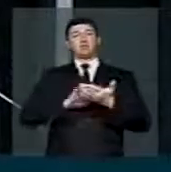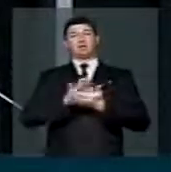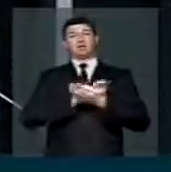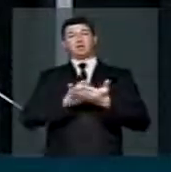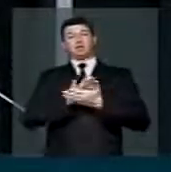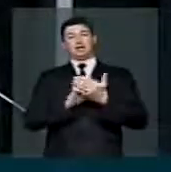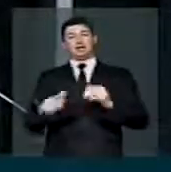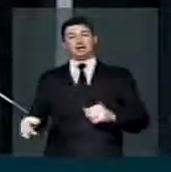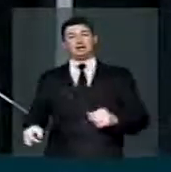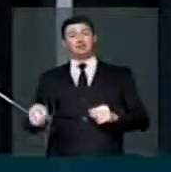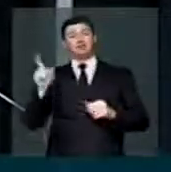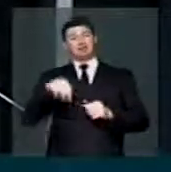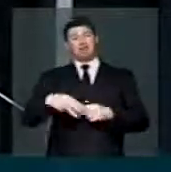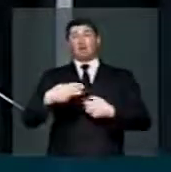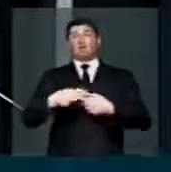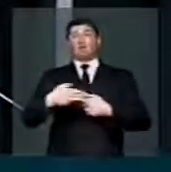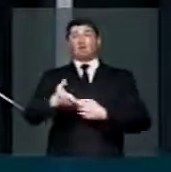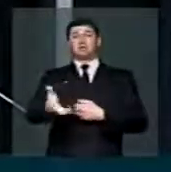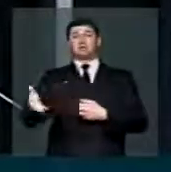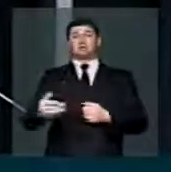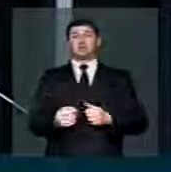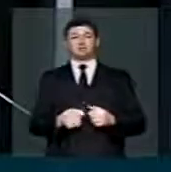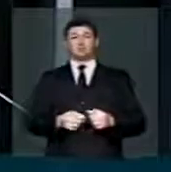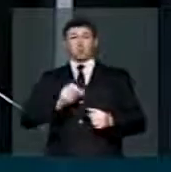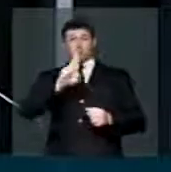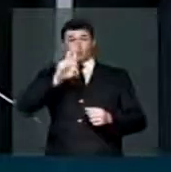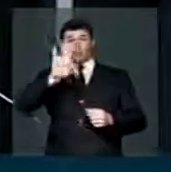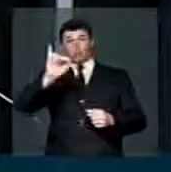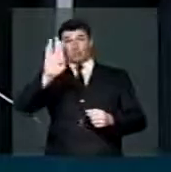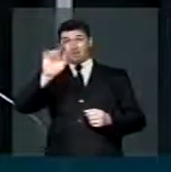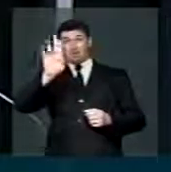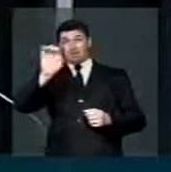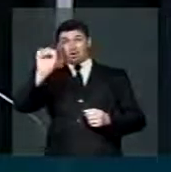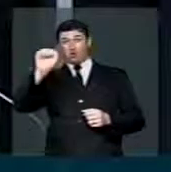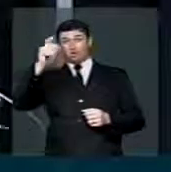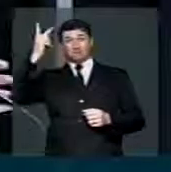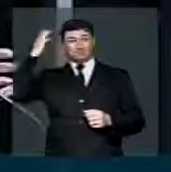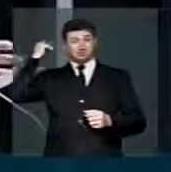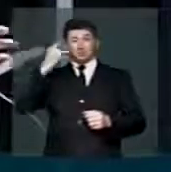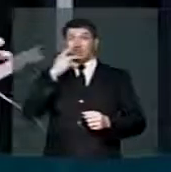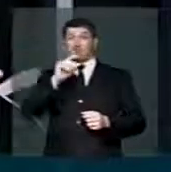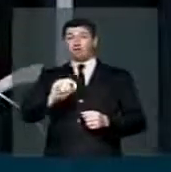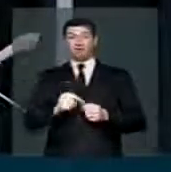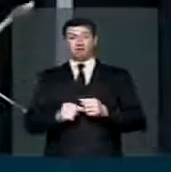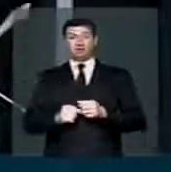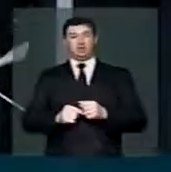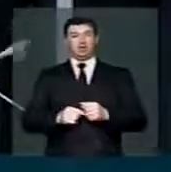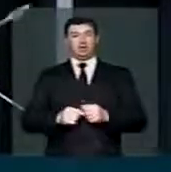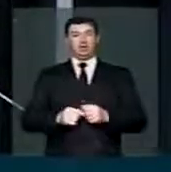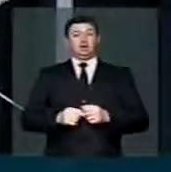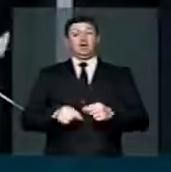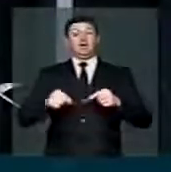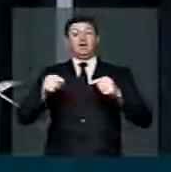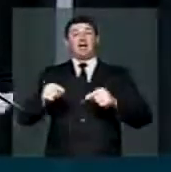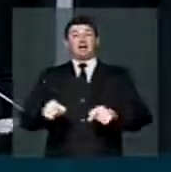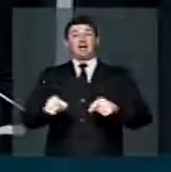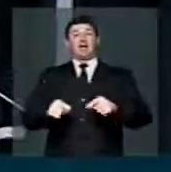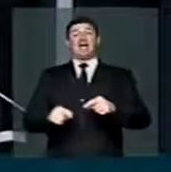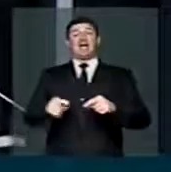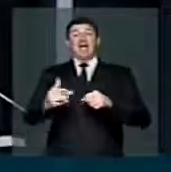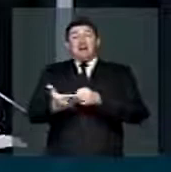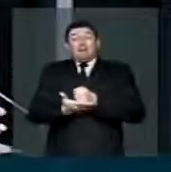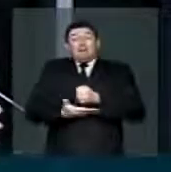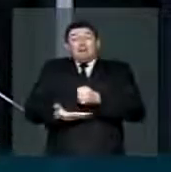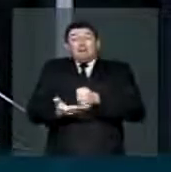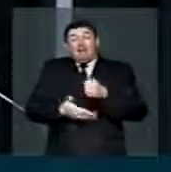federação, que são os municípios. Rui Barbosa dizia que o município é a célula mater do